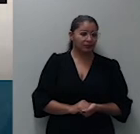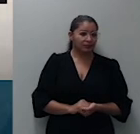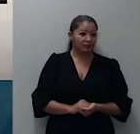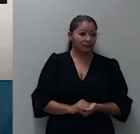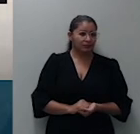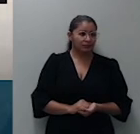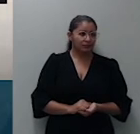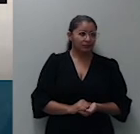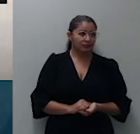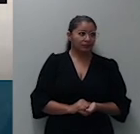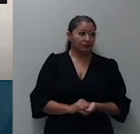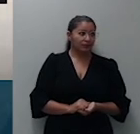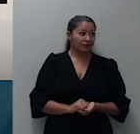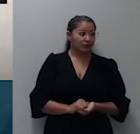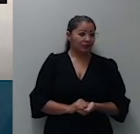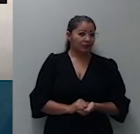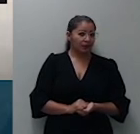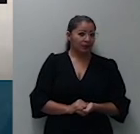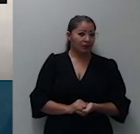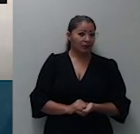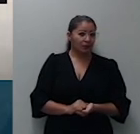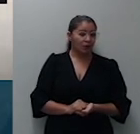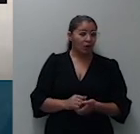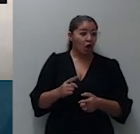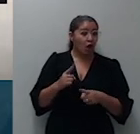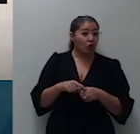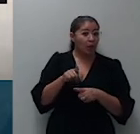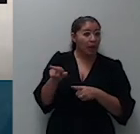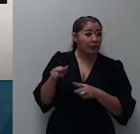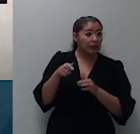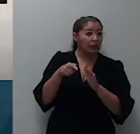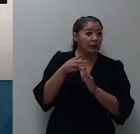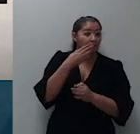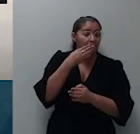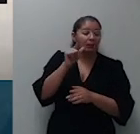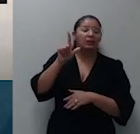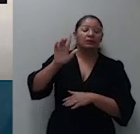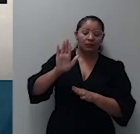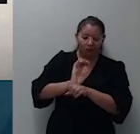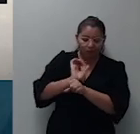é aquele caso que há uma petição deixa eu pegar aqui por favor